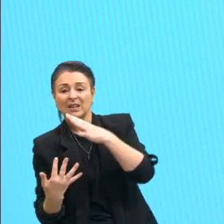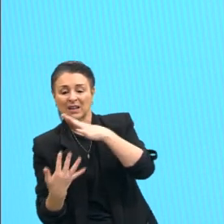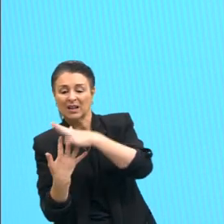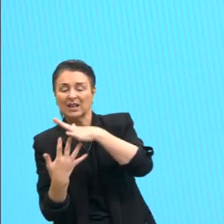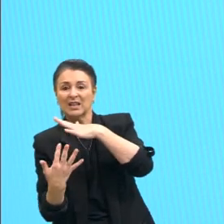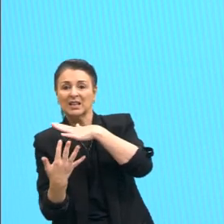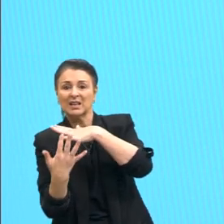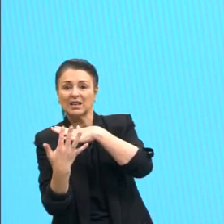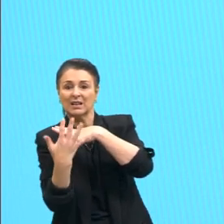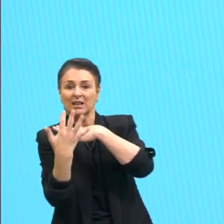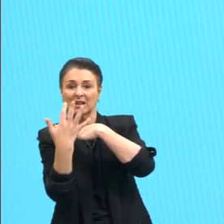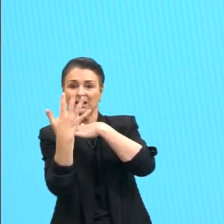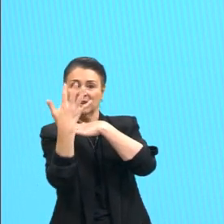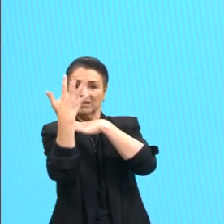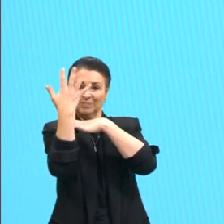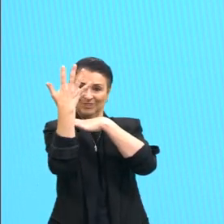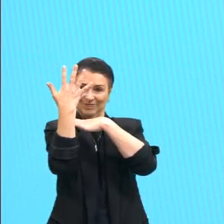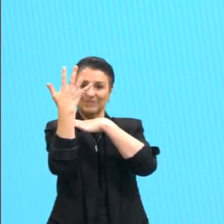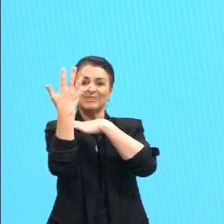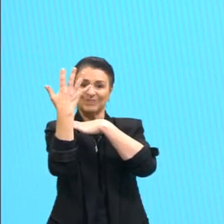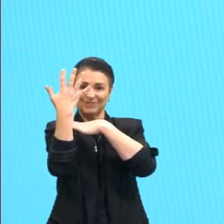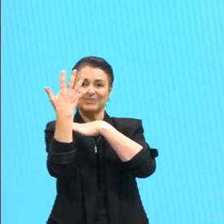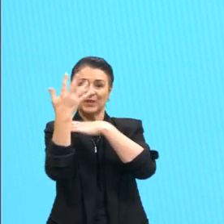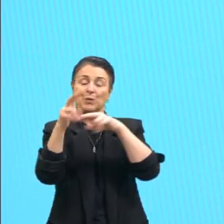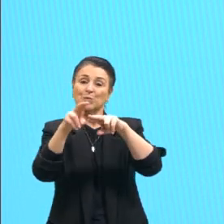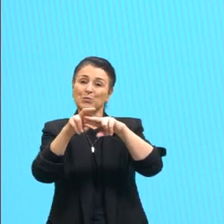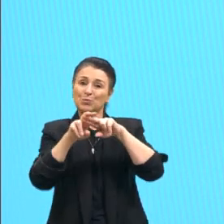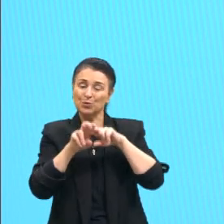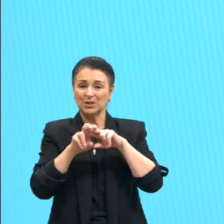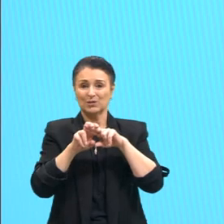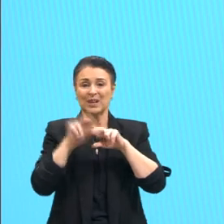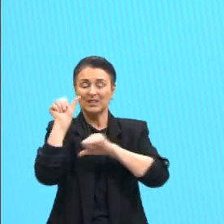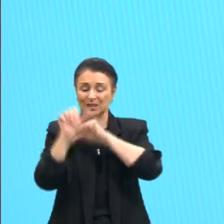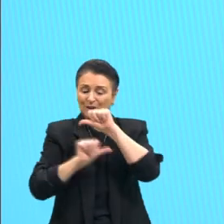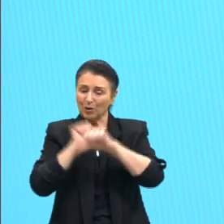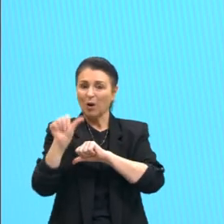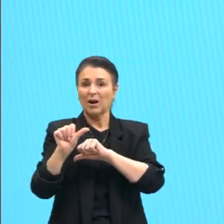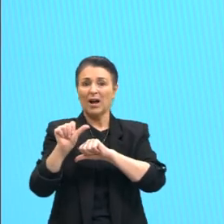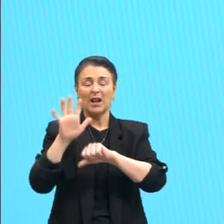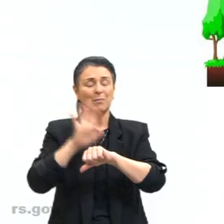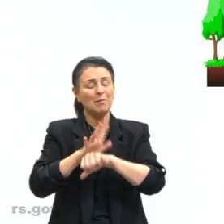intensificação, né, vai ser mais intenso essas trocas aí, tá?